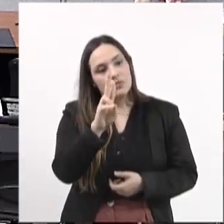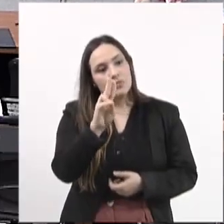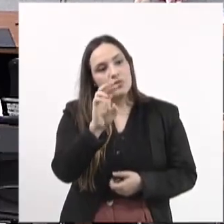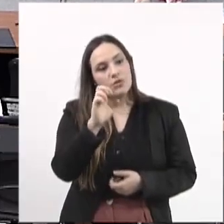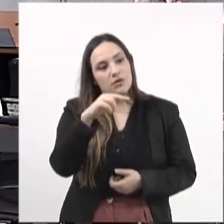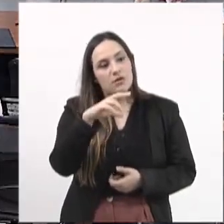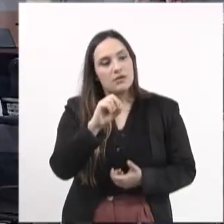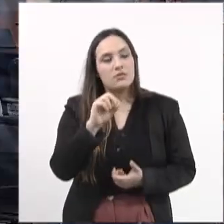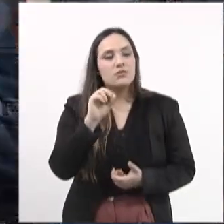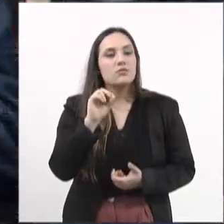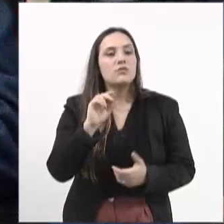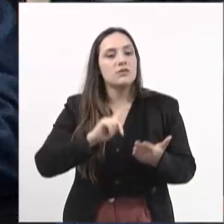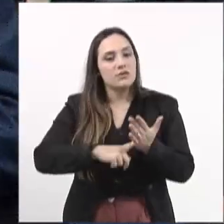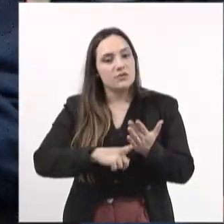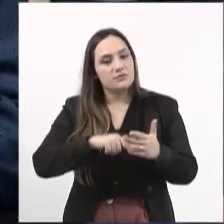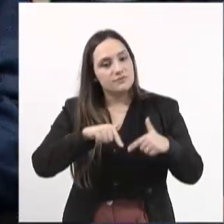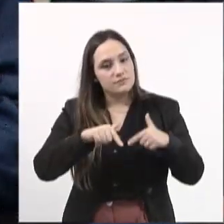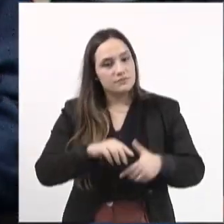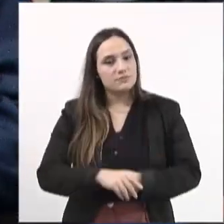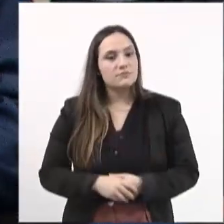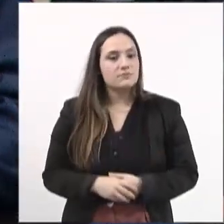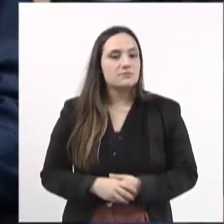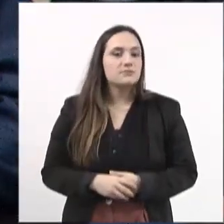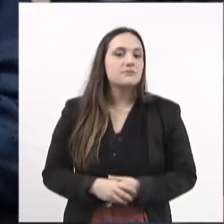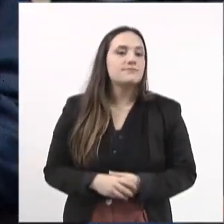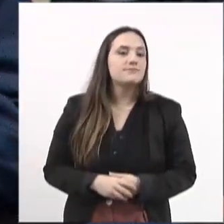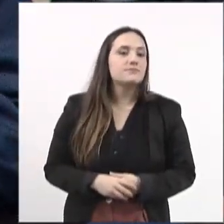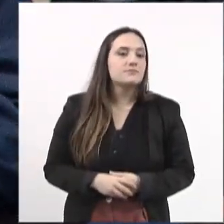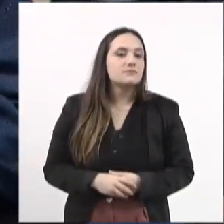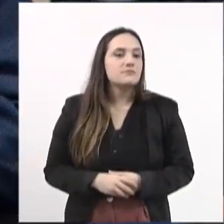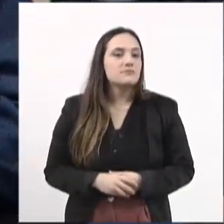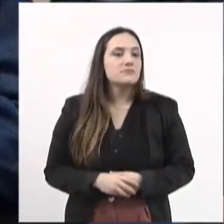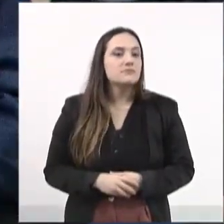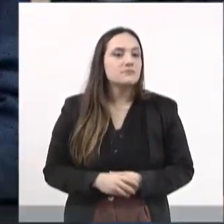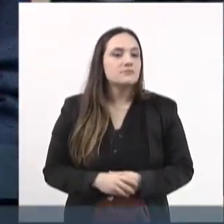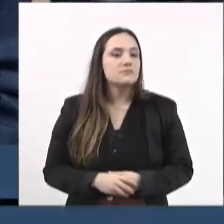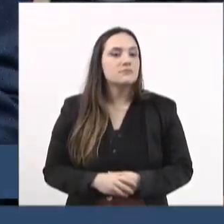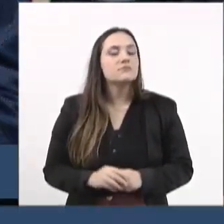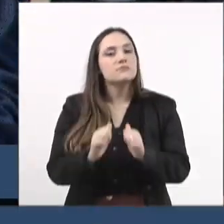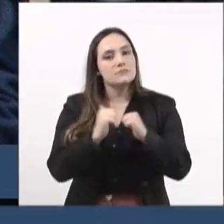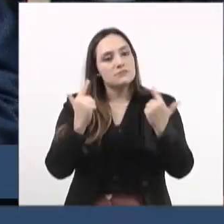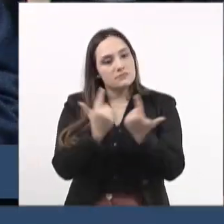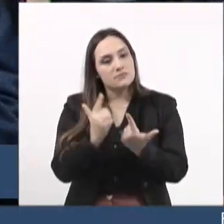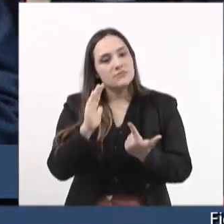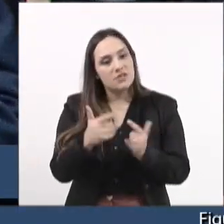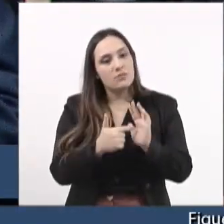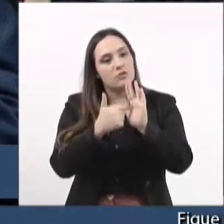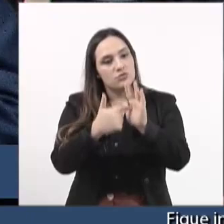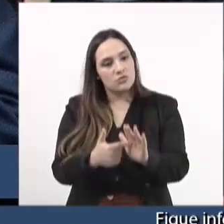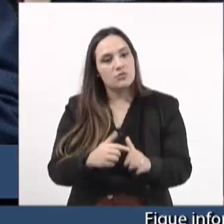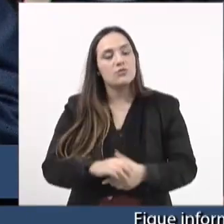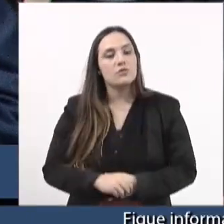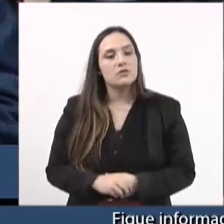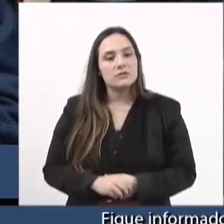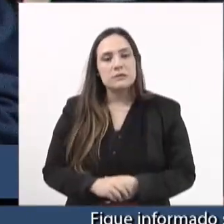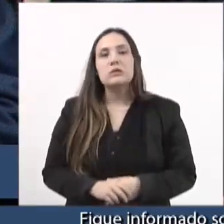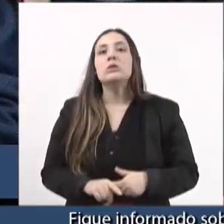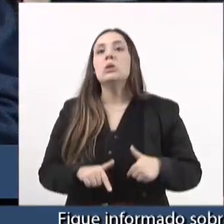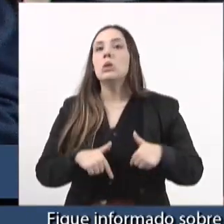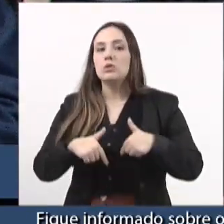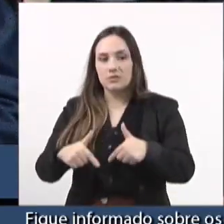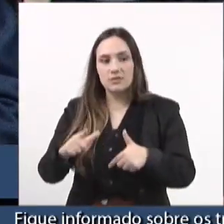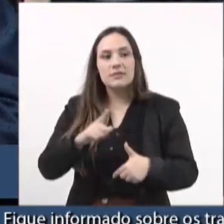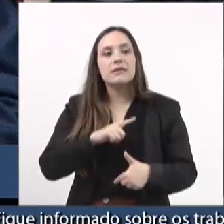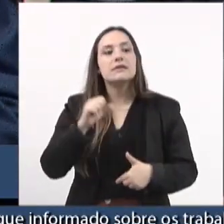que é do Sindicato dos Trabalhadores, que só o registro de que essa casa já deu demonstrações exaustivas